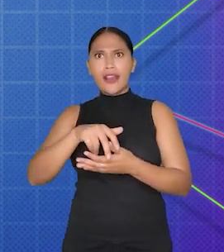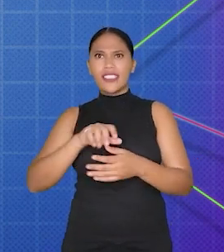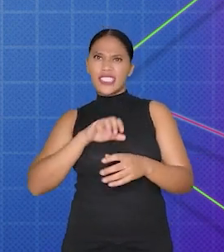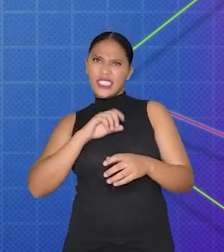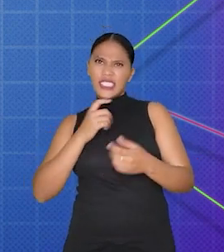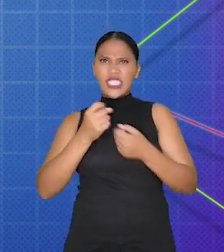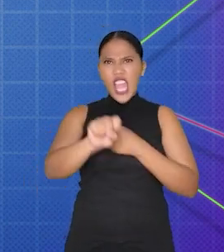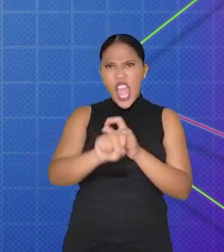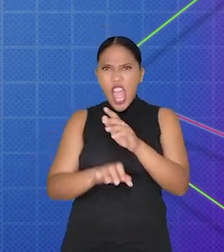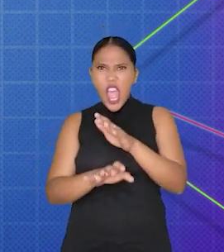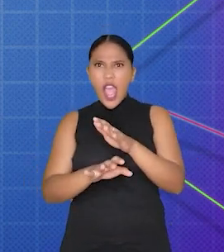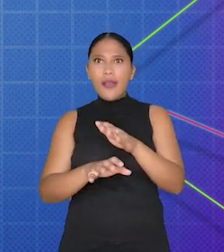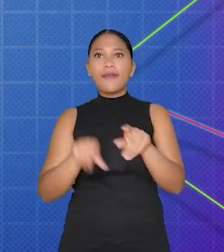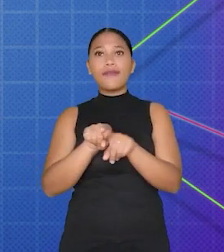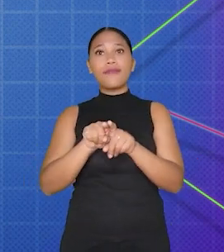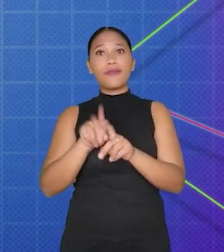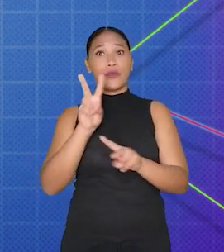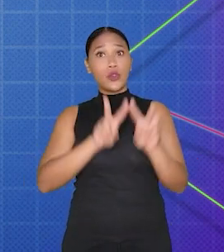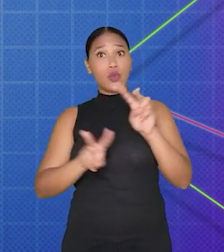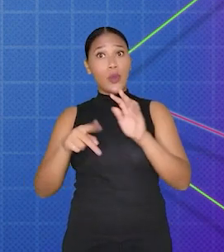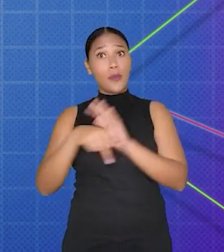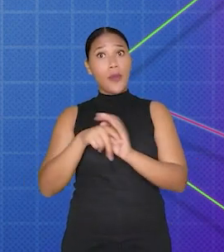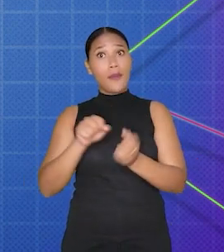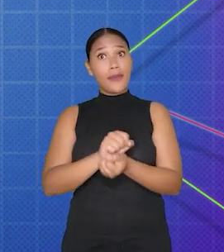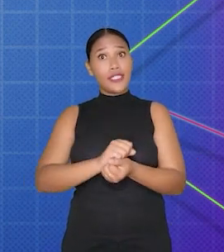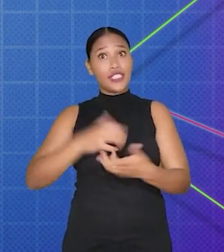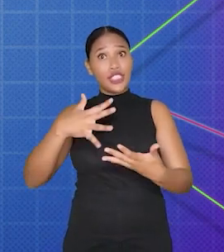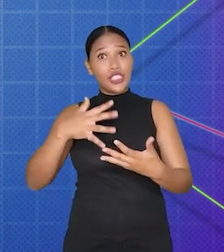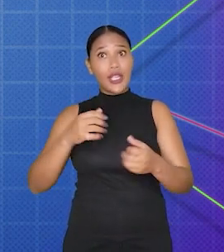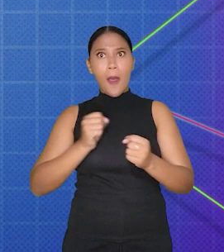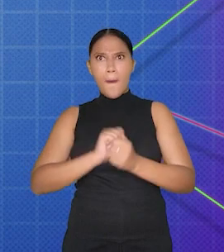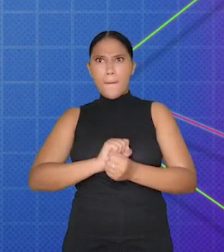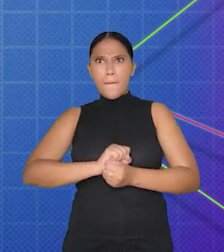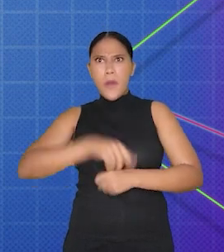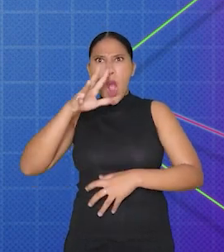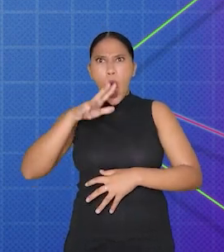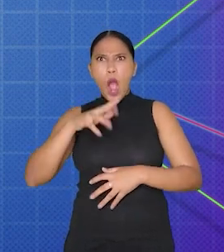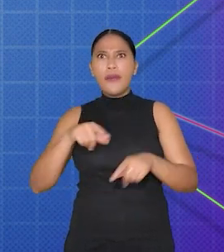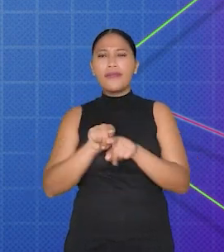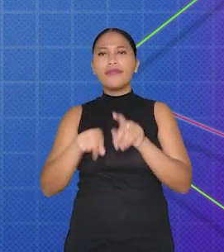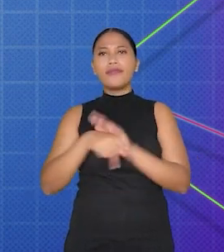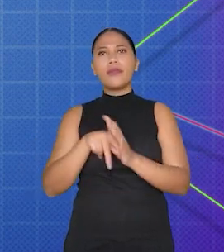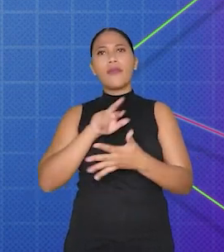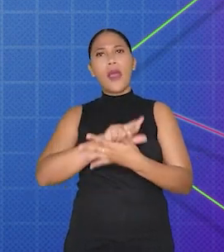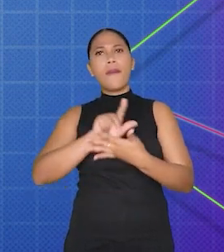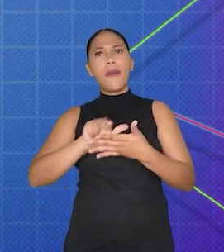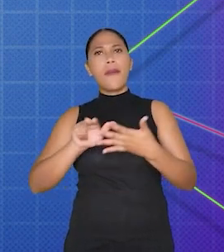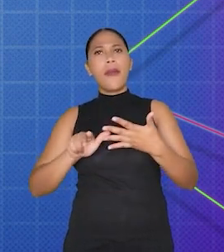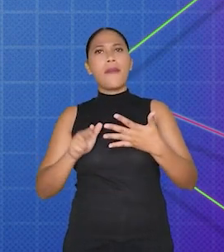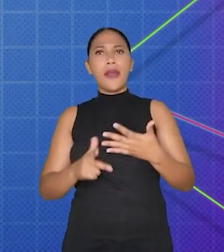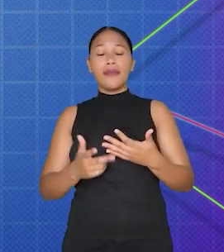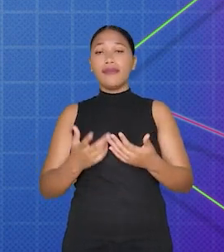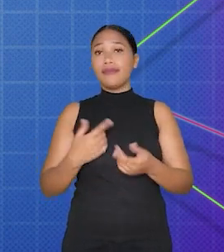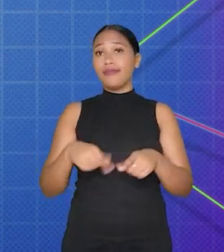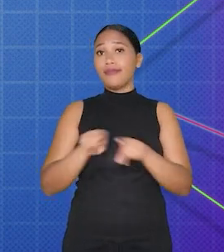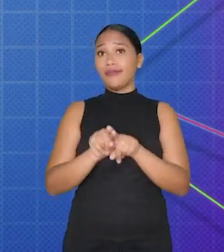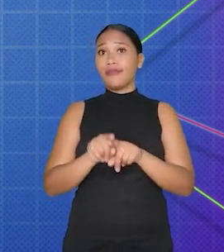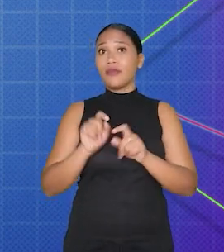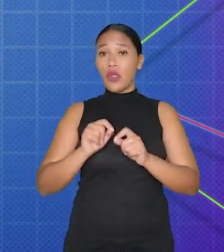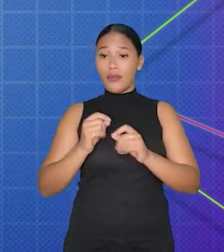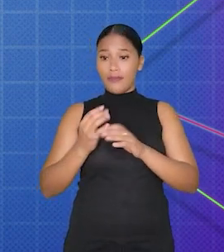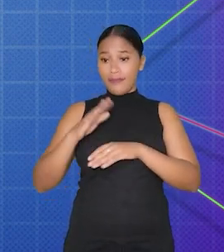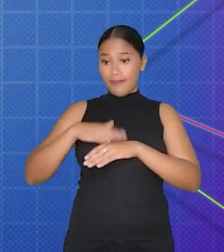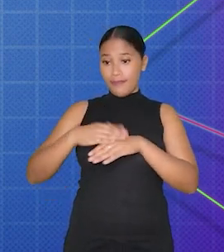ataques. Também é possível criar efeitos visuais para magias, explosões e outros elementos do jogo. Além disso,